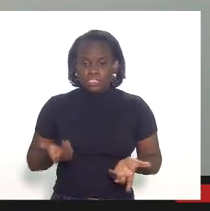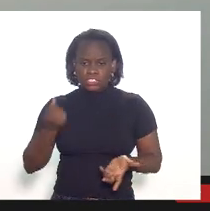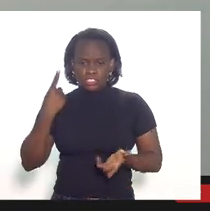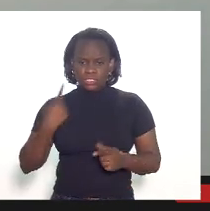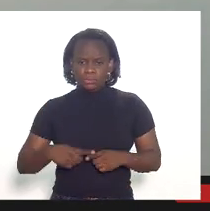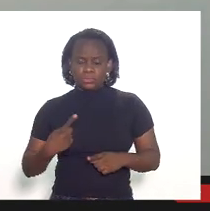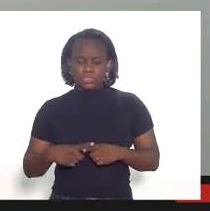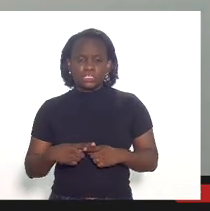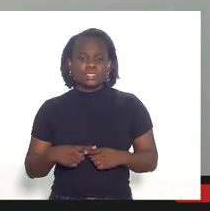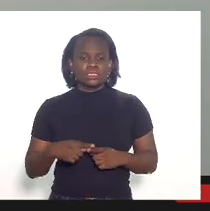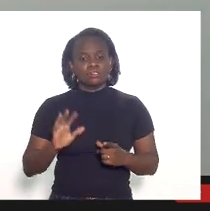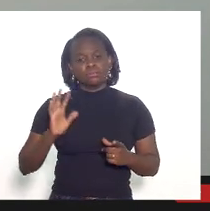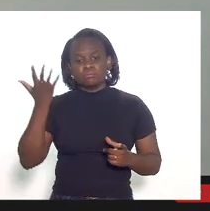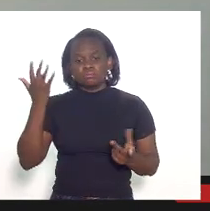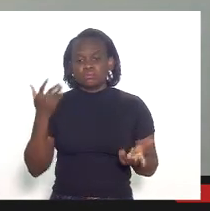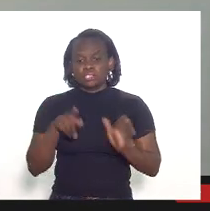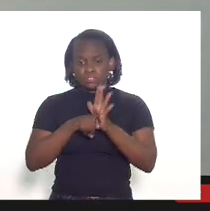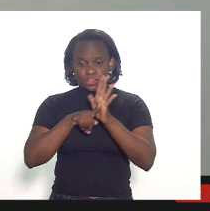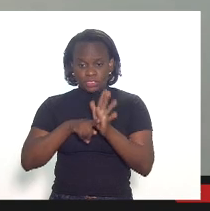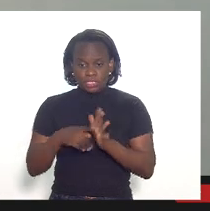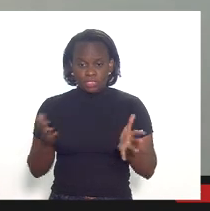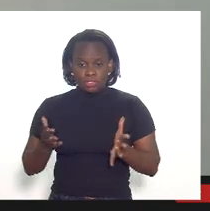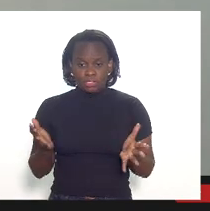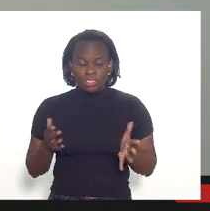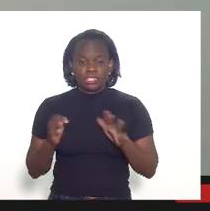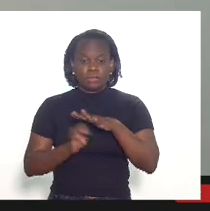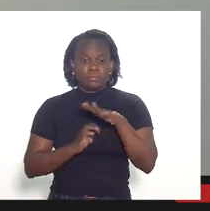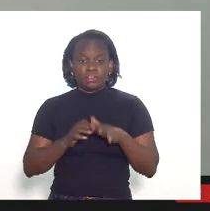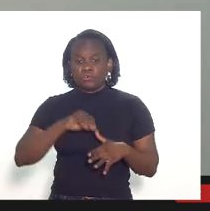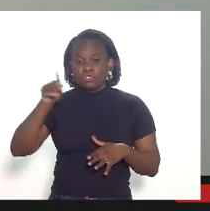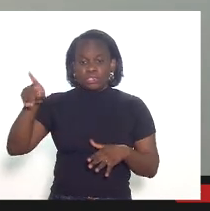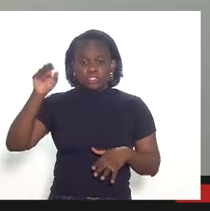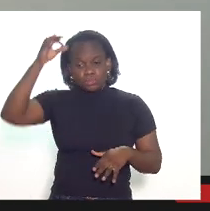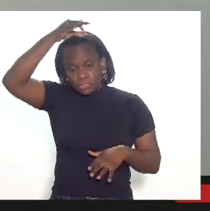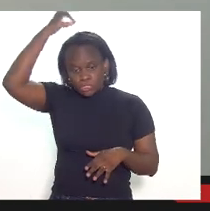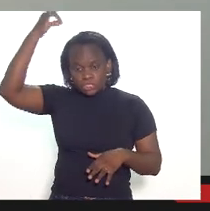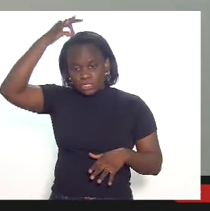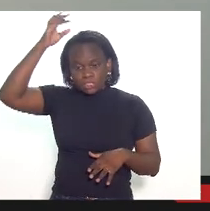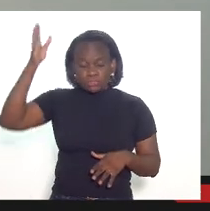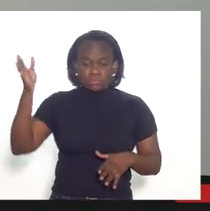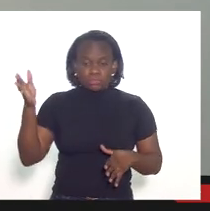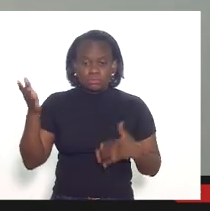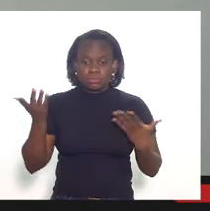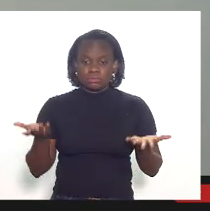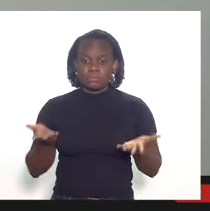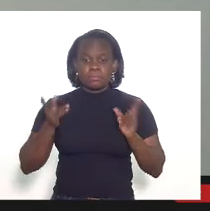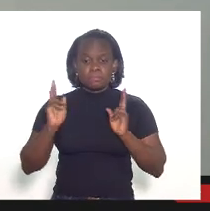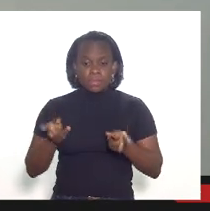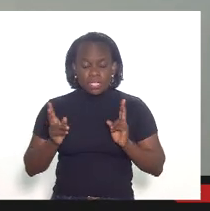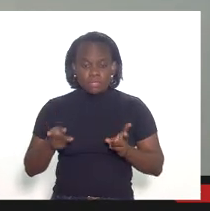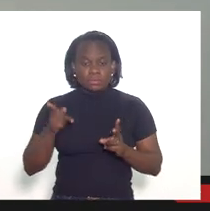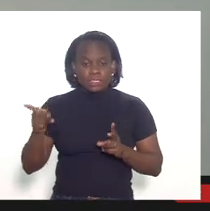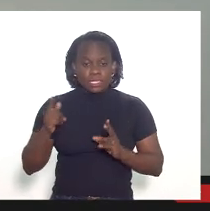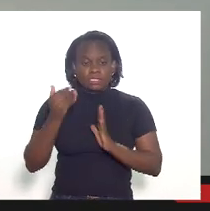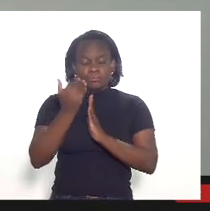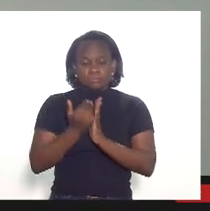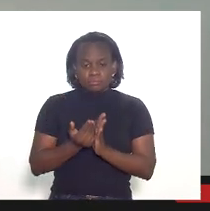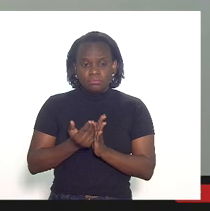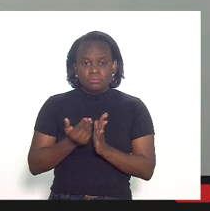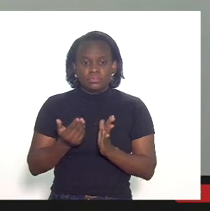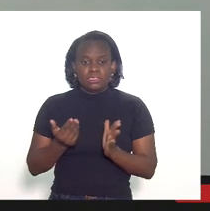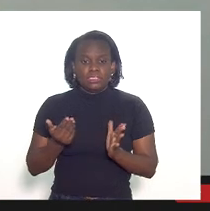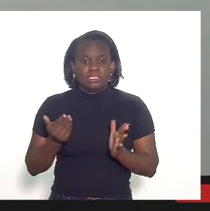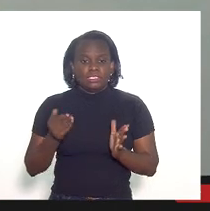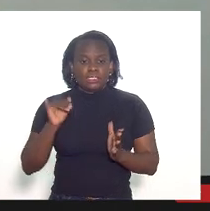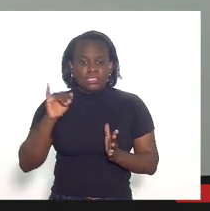porque num caso que nós estamos fiscalizando agora as operações foram para o Espírito Santo então mesmo que aquelas deduções mesmo